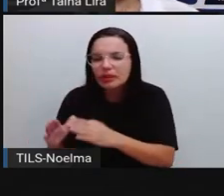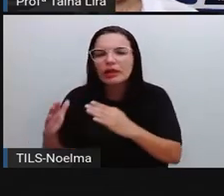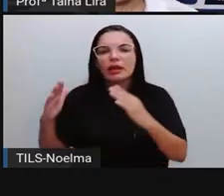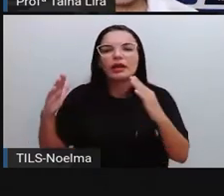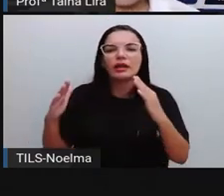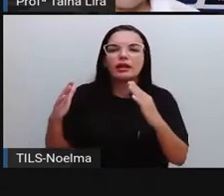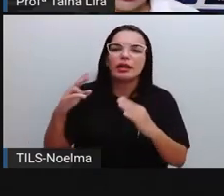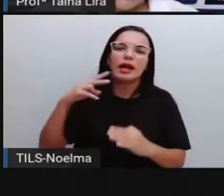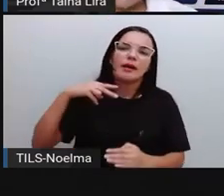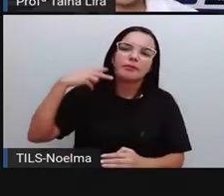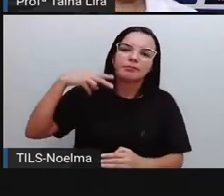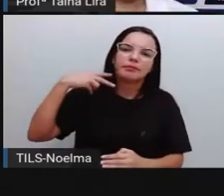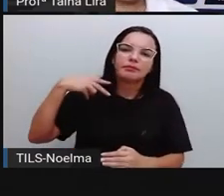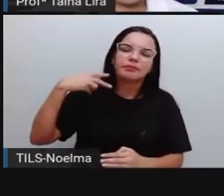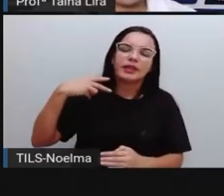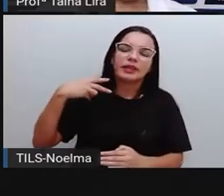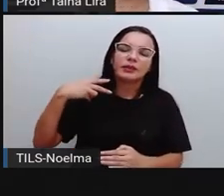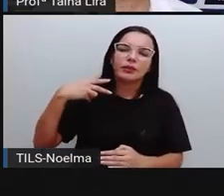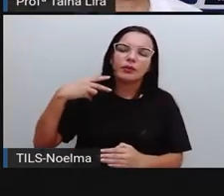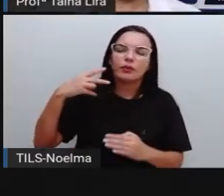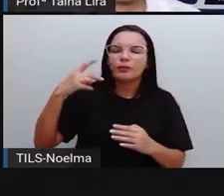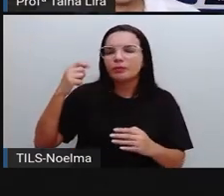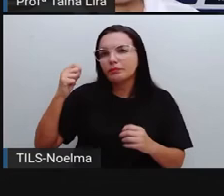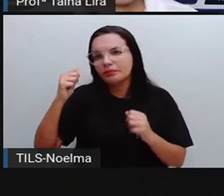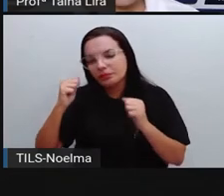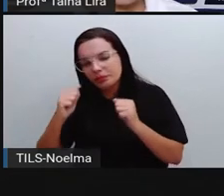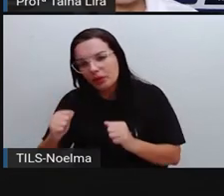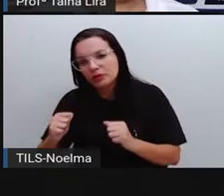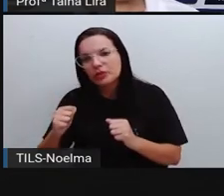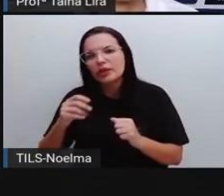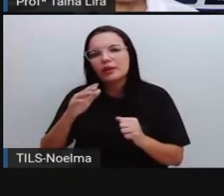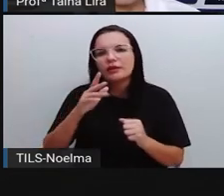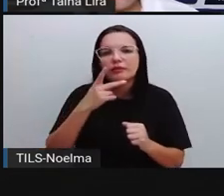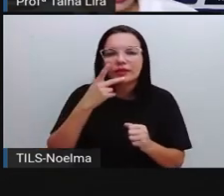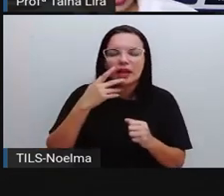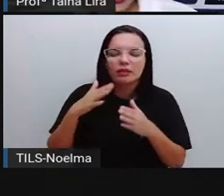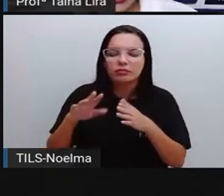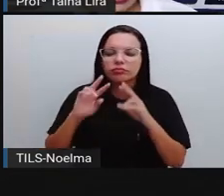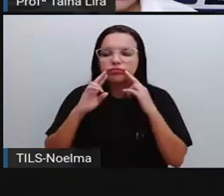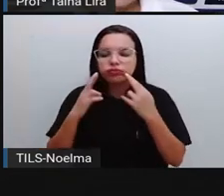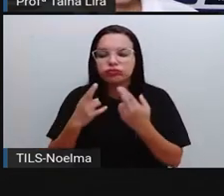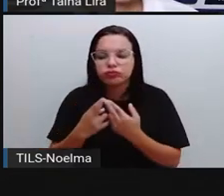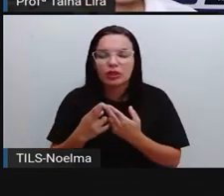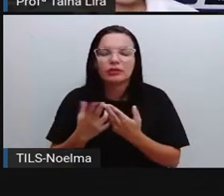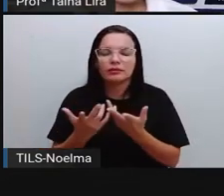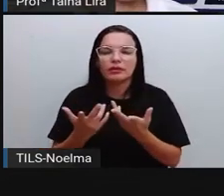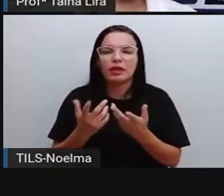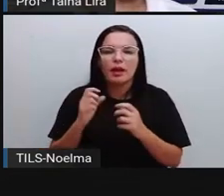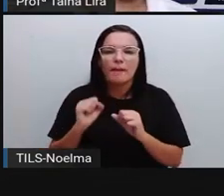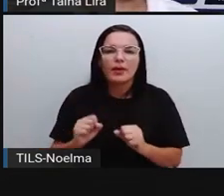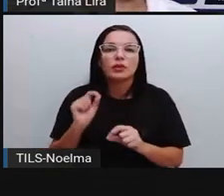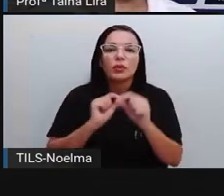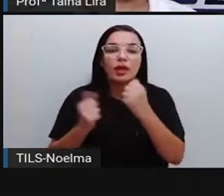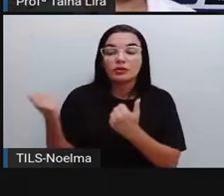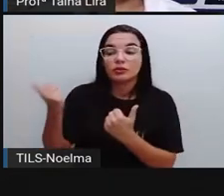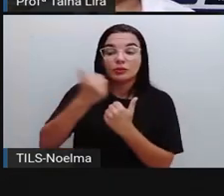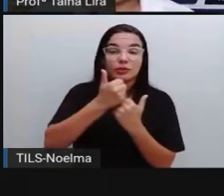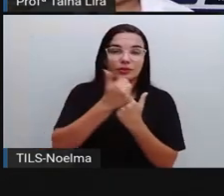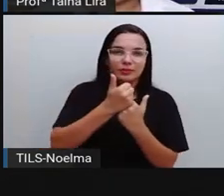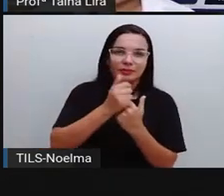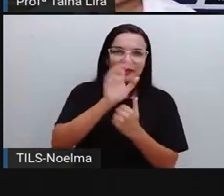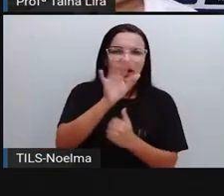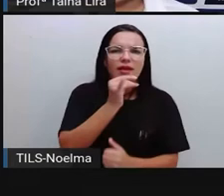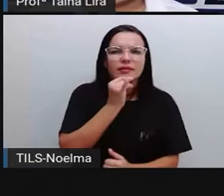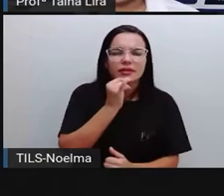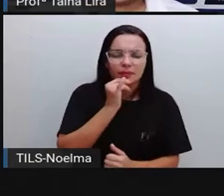Então, gente teve, por exemplo, um caso de um prefeito que faleceu recentemente, que foi o prefeito de São